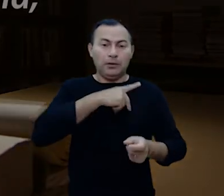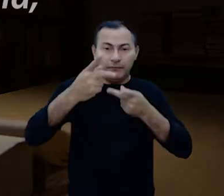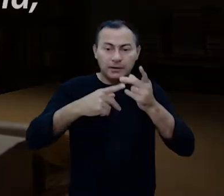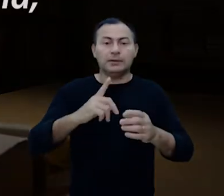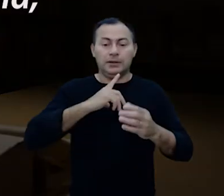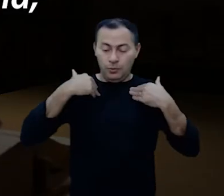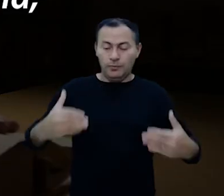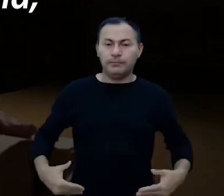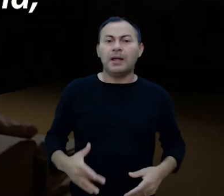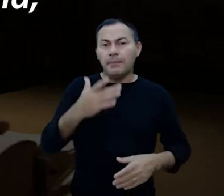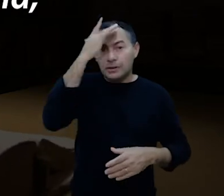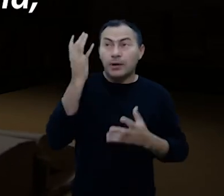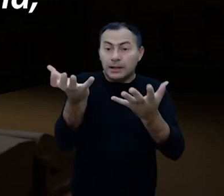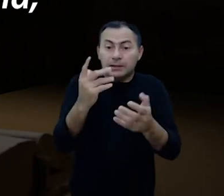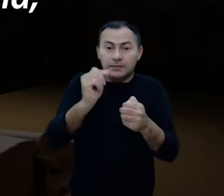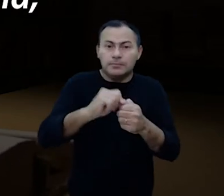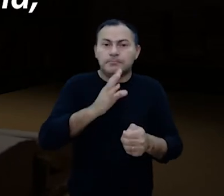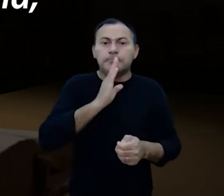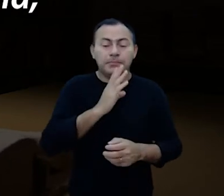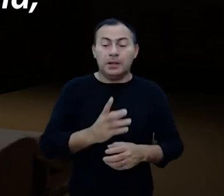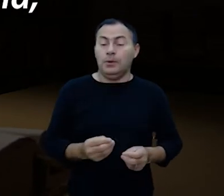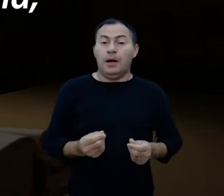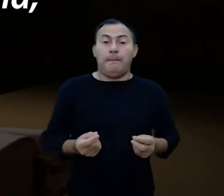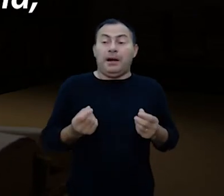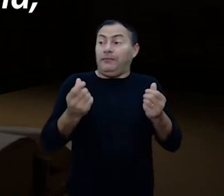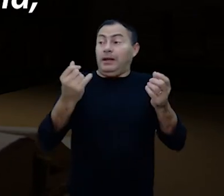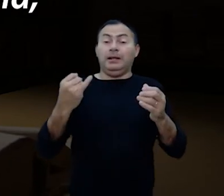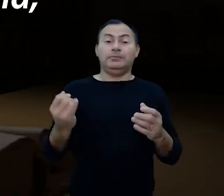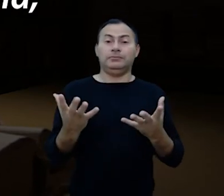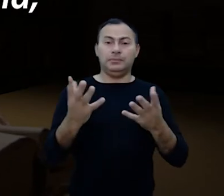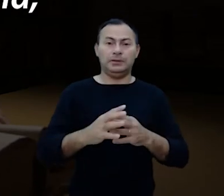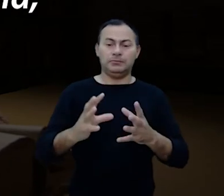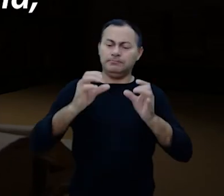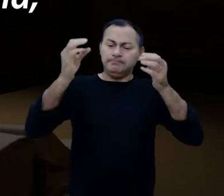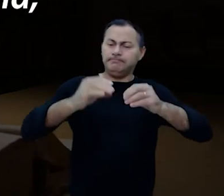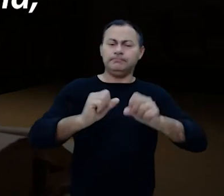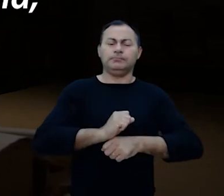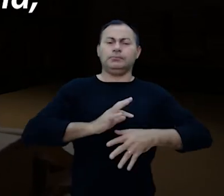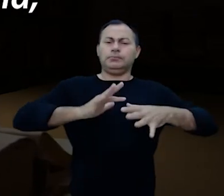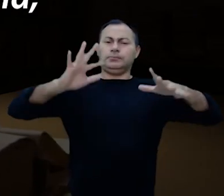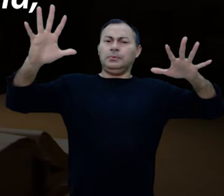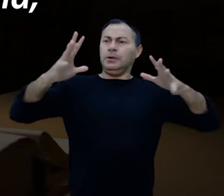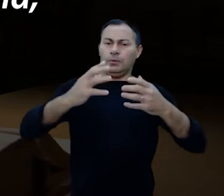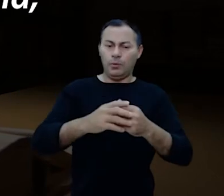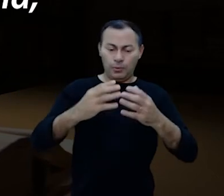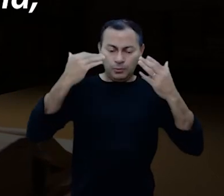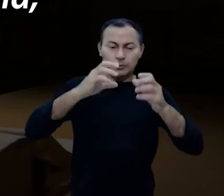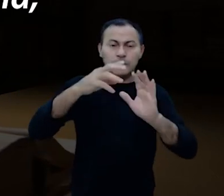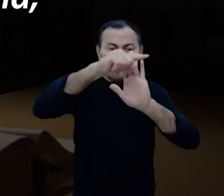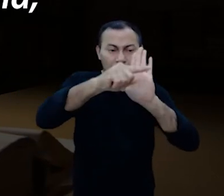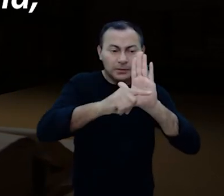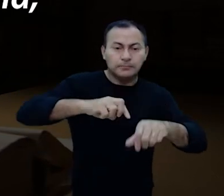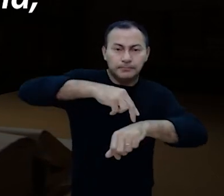corpo. Ele diz existe aqueles a quem Deus quis fazer conhecer as riquezas e o esplendor do seu plano